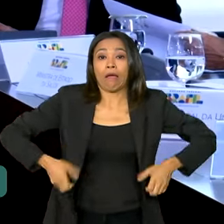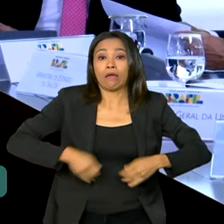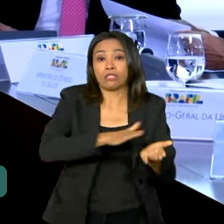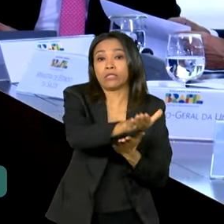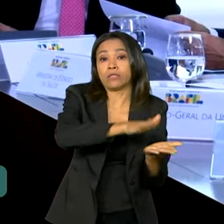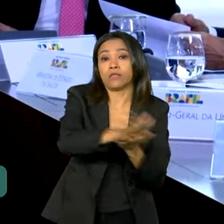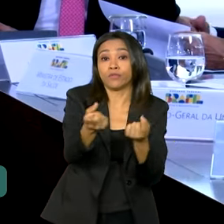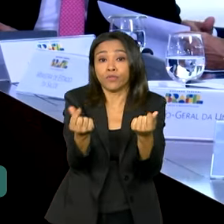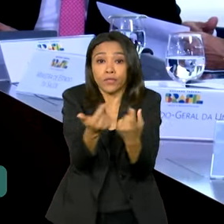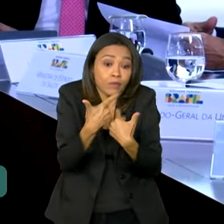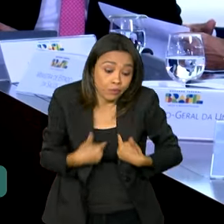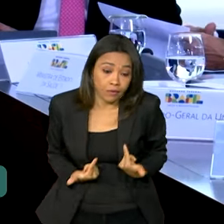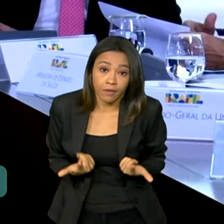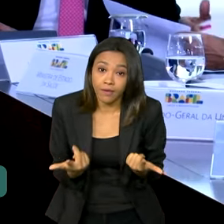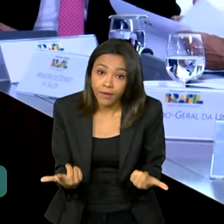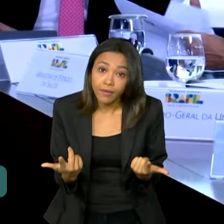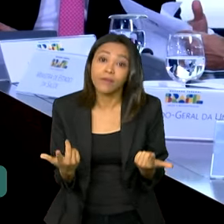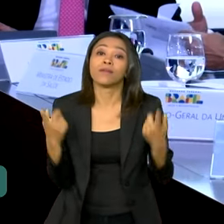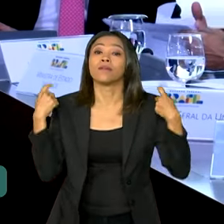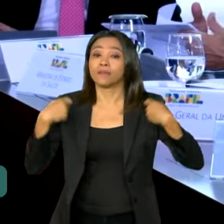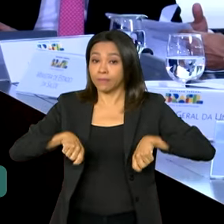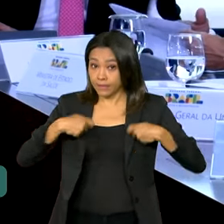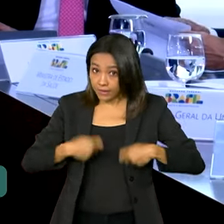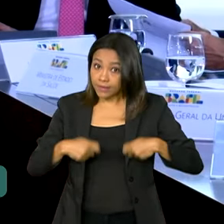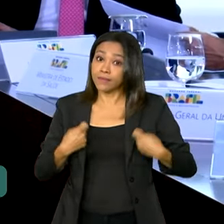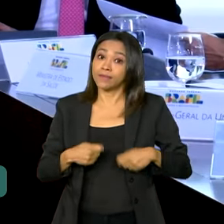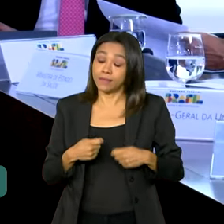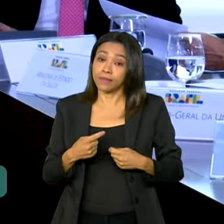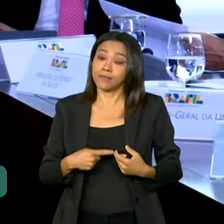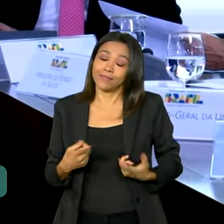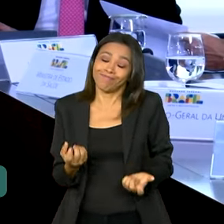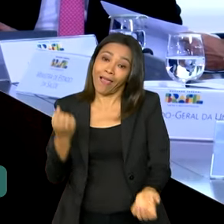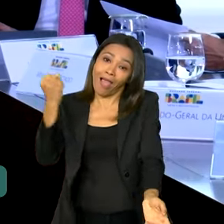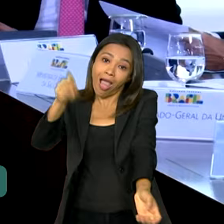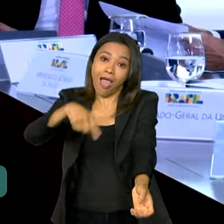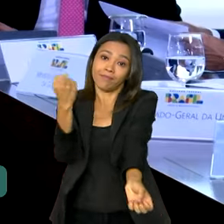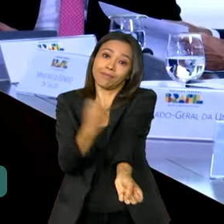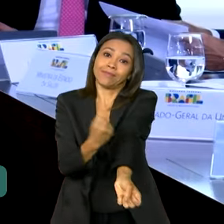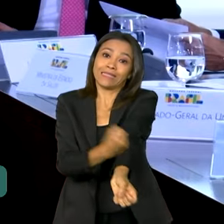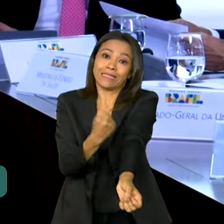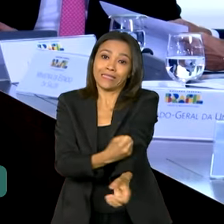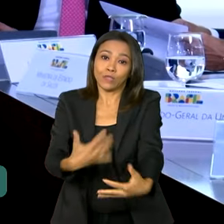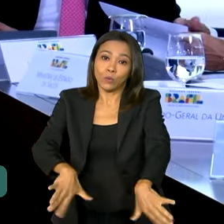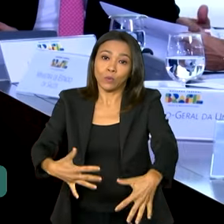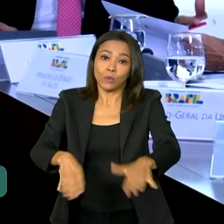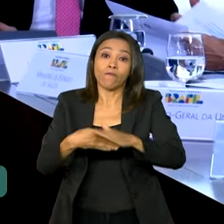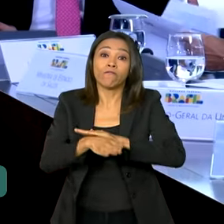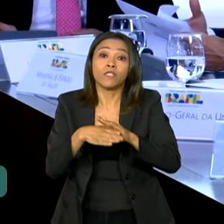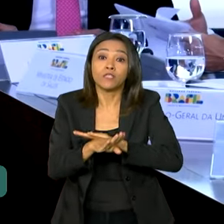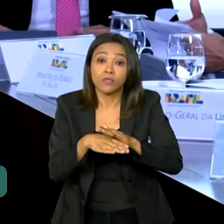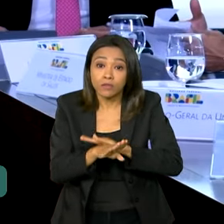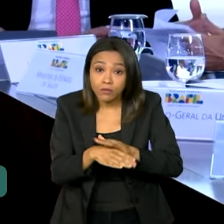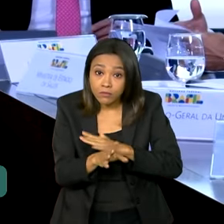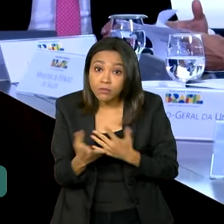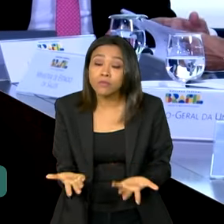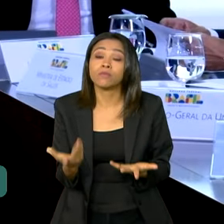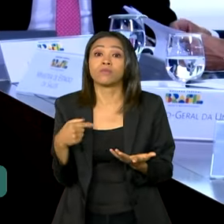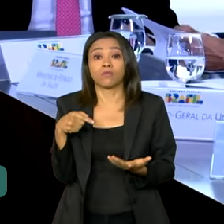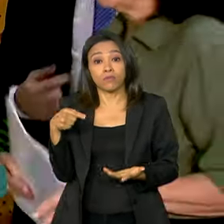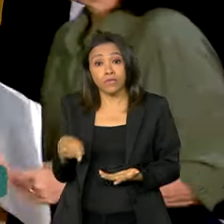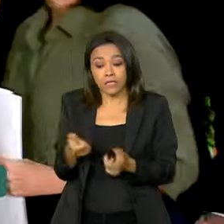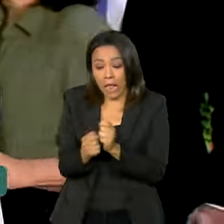nós achamos que isso tem que ser tratado como uma questão de dependência, ou seja, as pessoas são dependentes, as pessoas estão